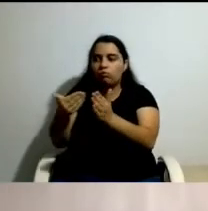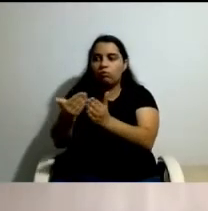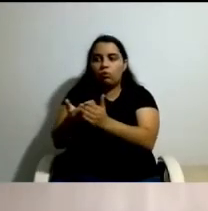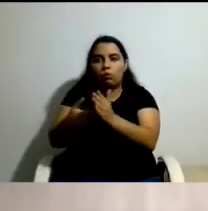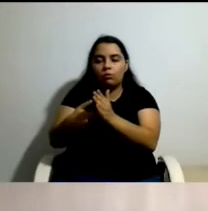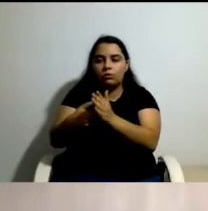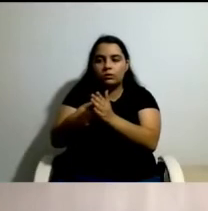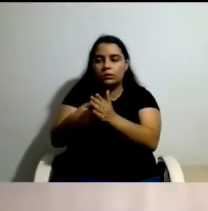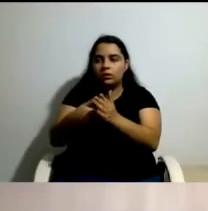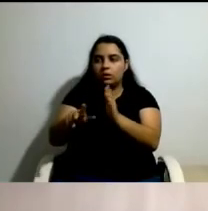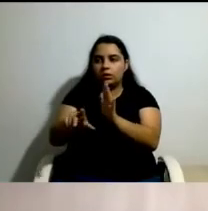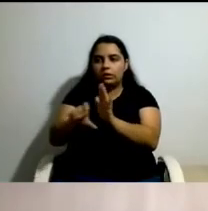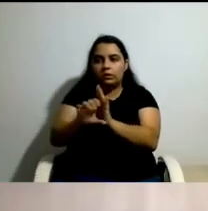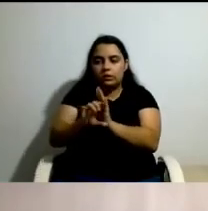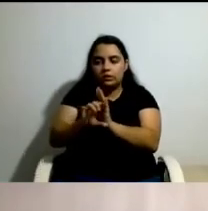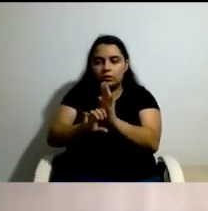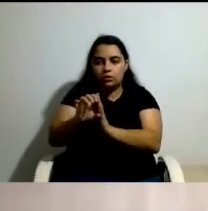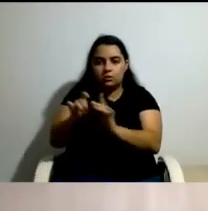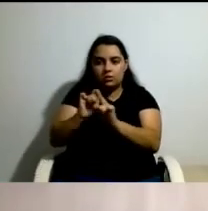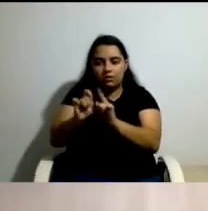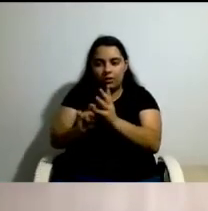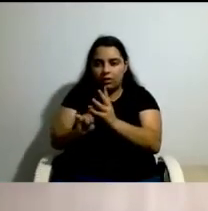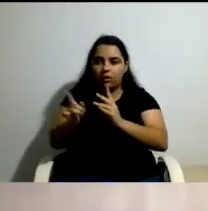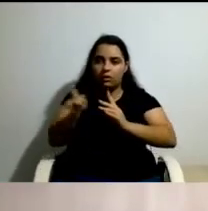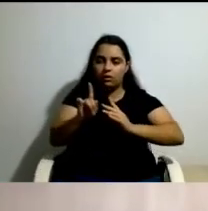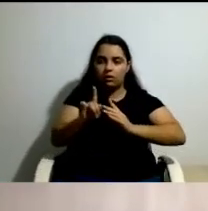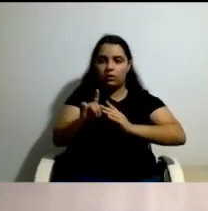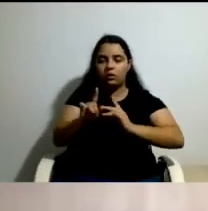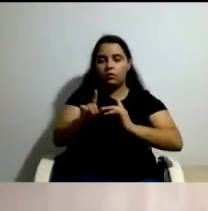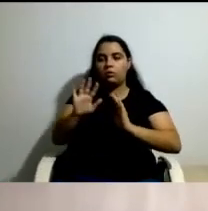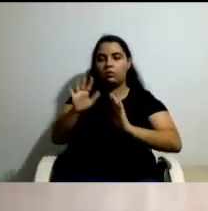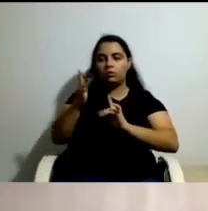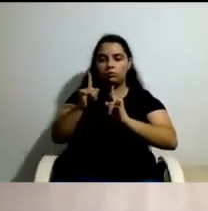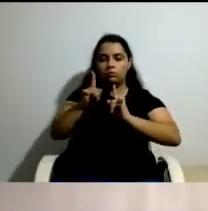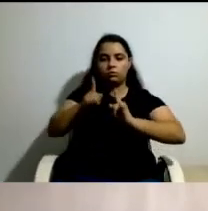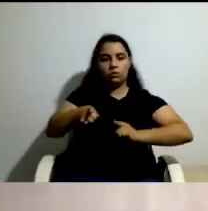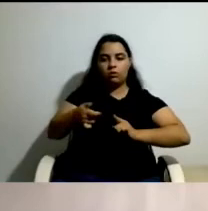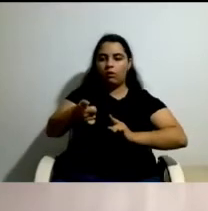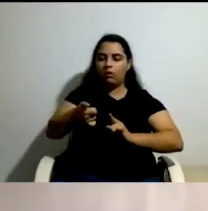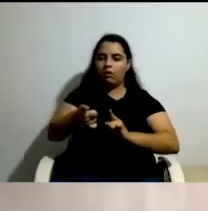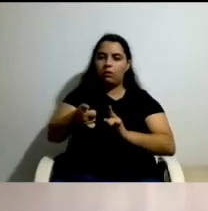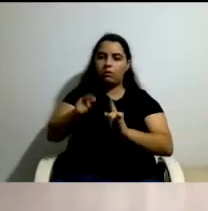seriam legítimas nas expectativas de aplicação das habitações logo no início do projeto.